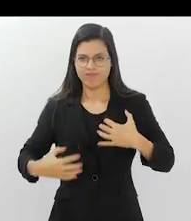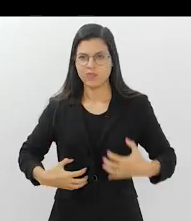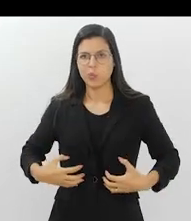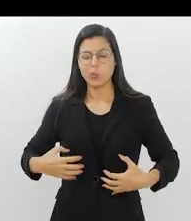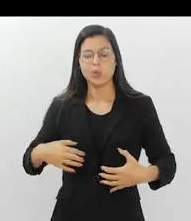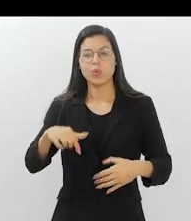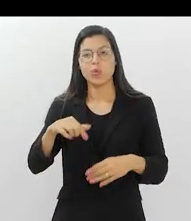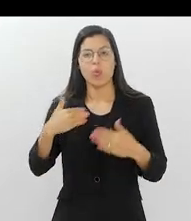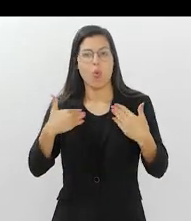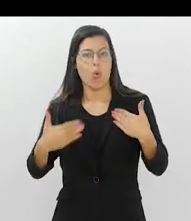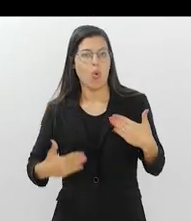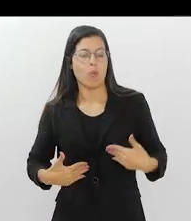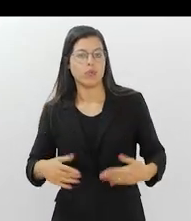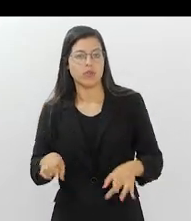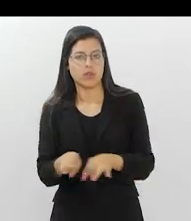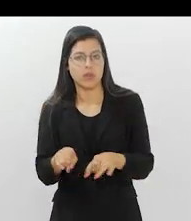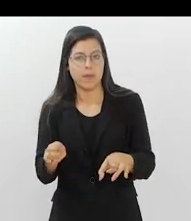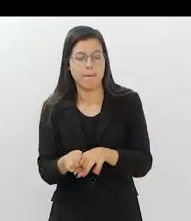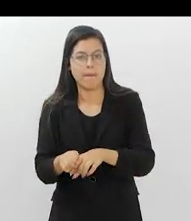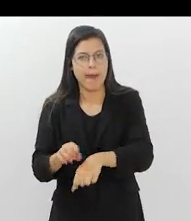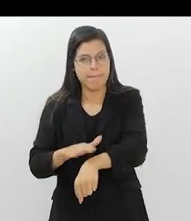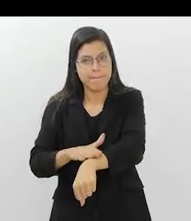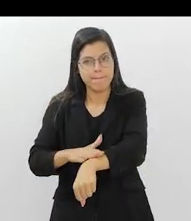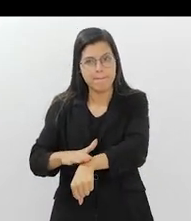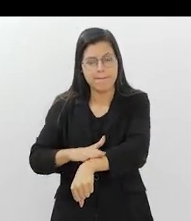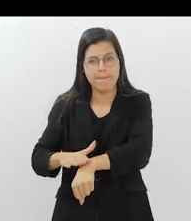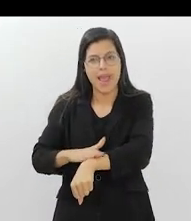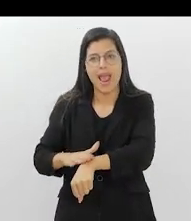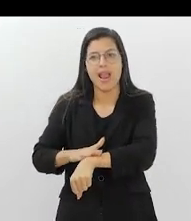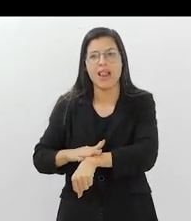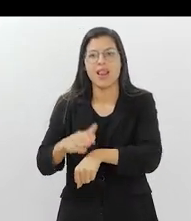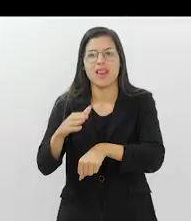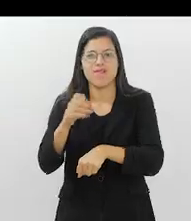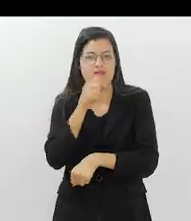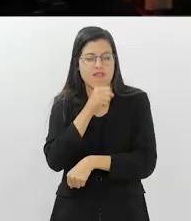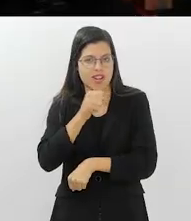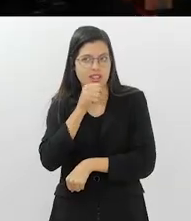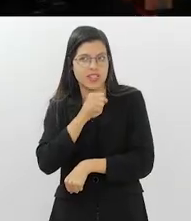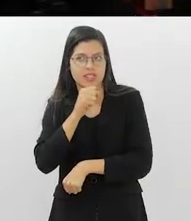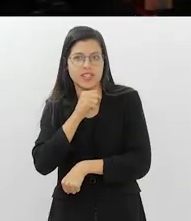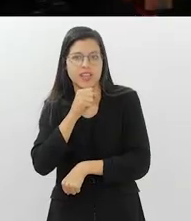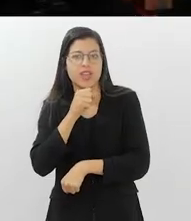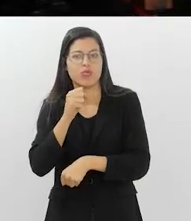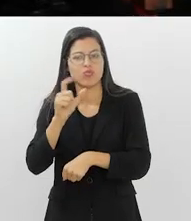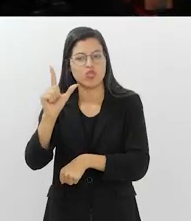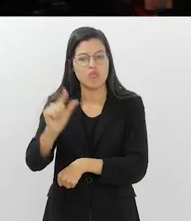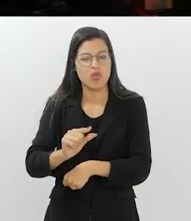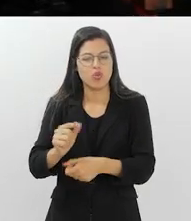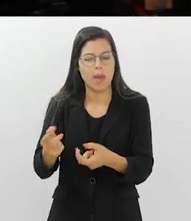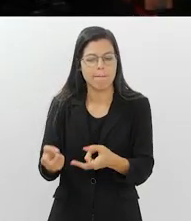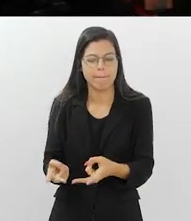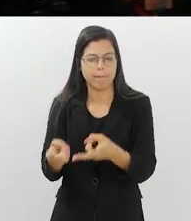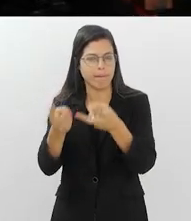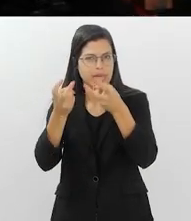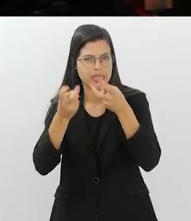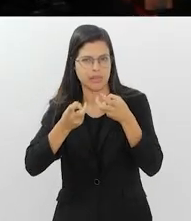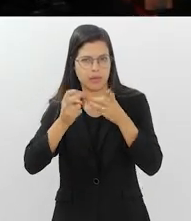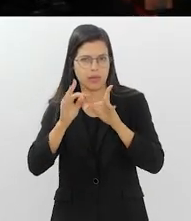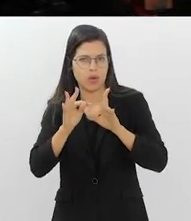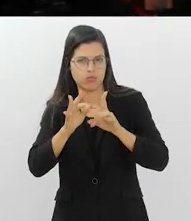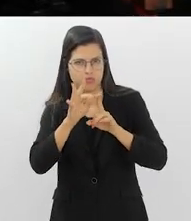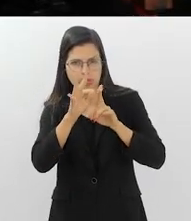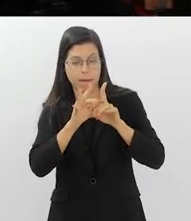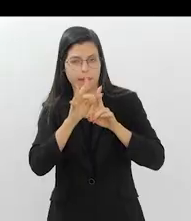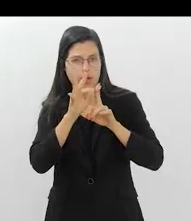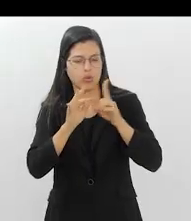envelhecimento da pele, diminuindo a vascularização da pele, com isso diminui as percepções de mudanças bruscas